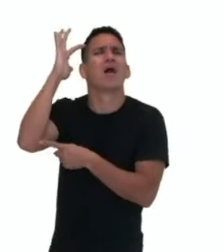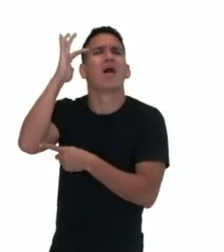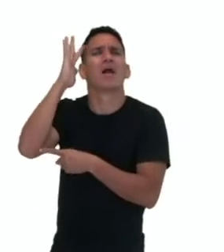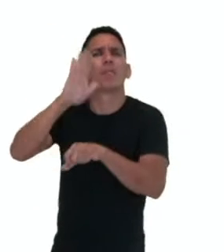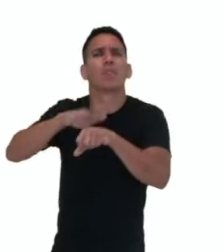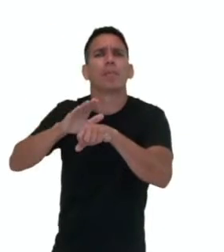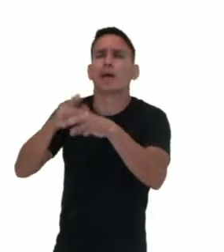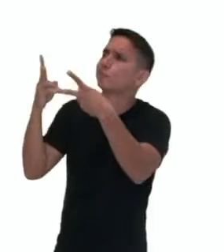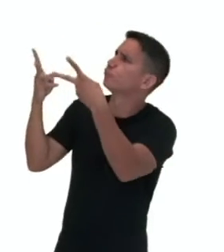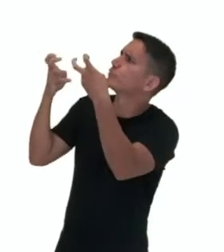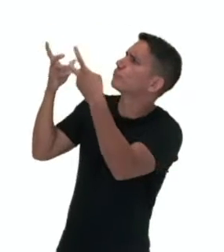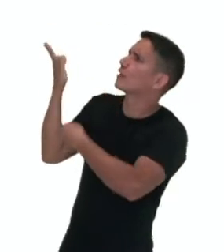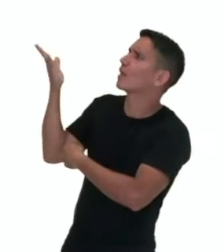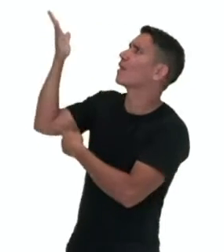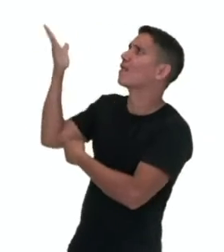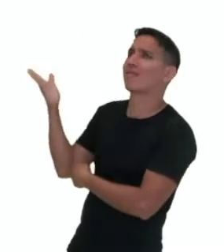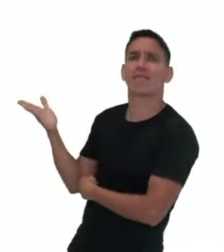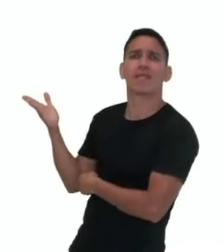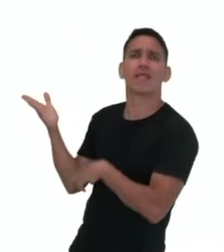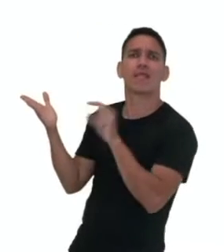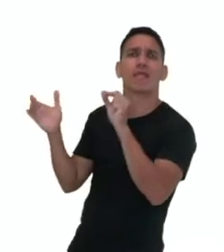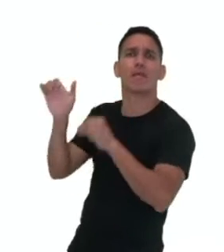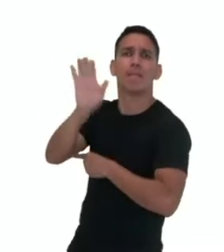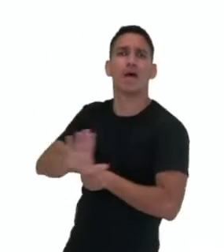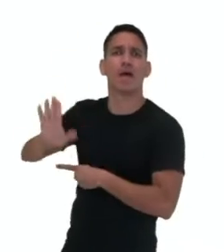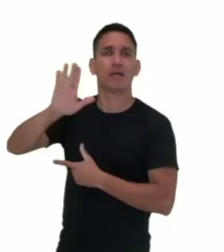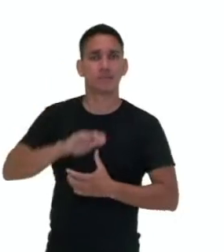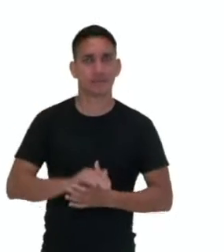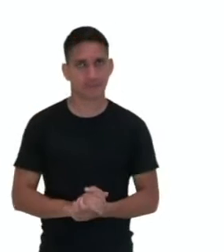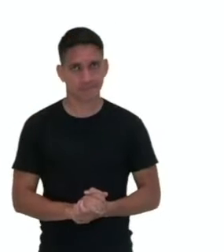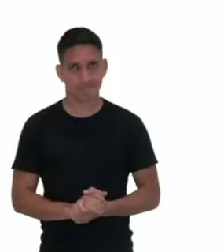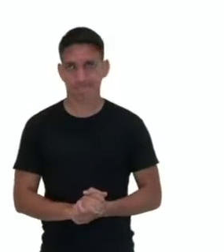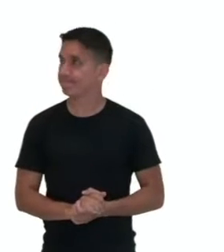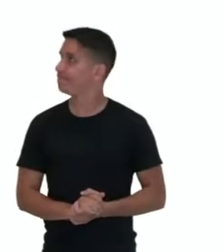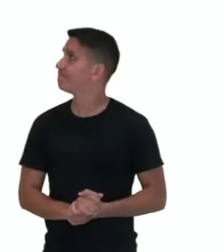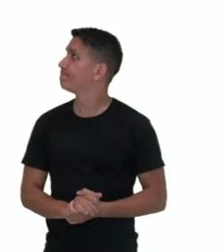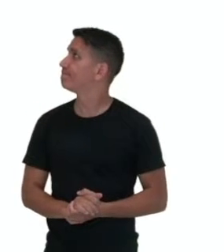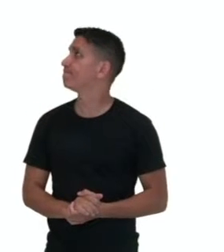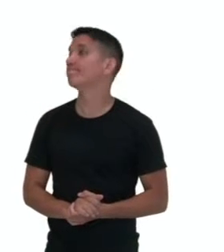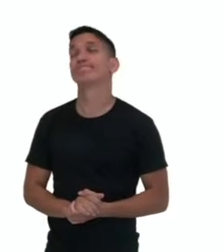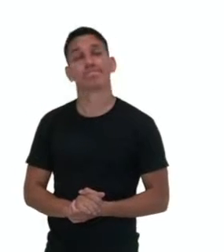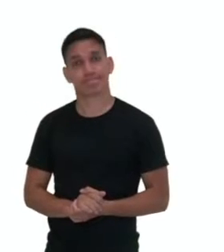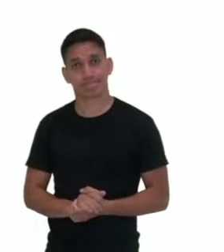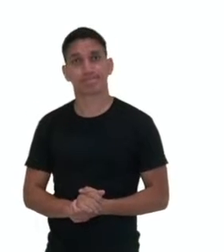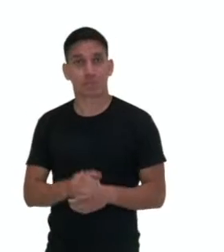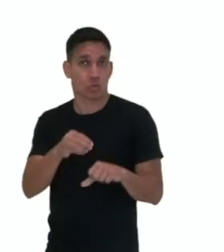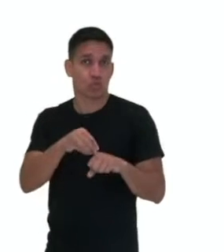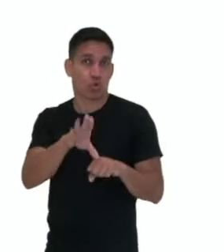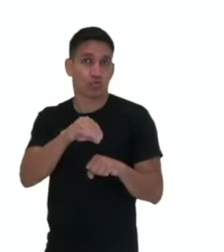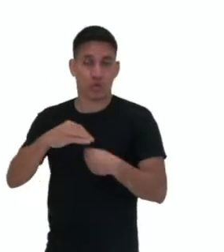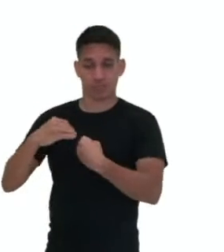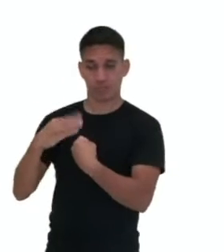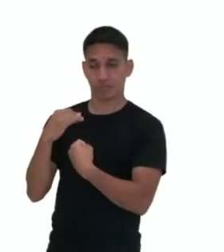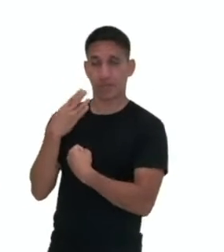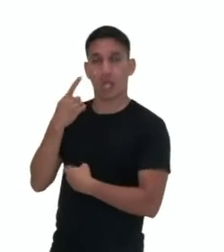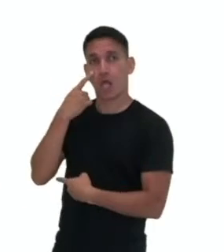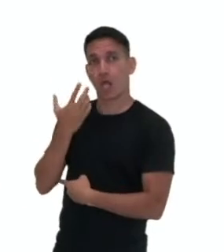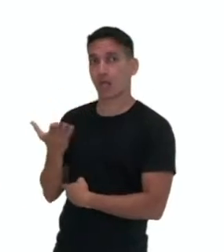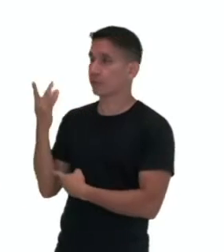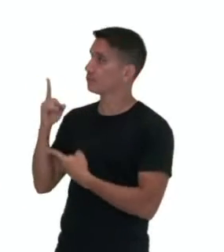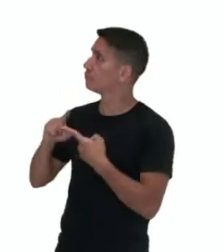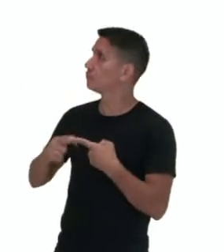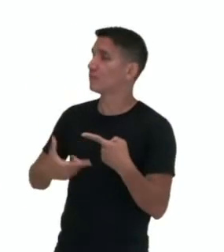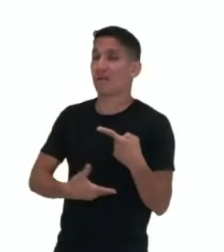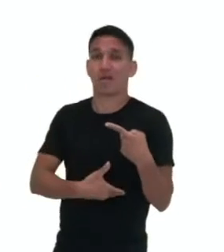observar estas imagens? Então elas nos sugerem, nos sugerem, hambre,